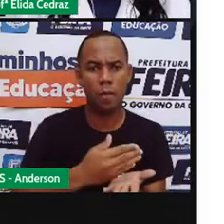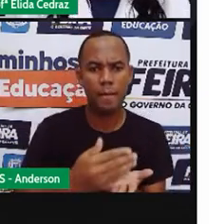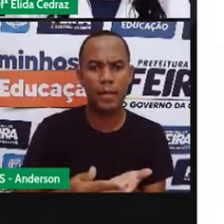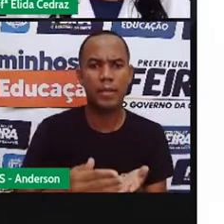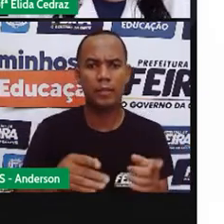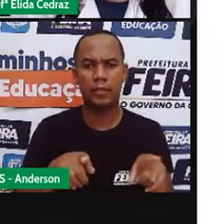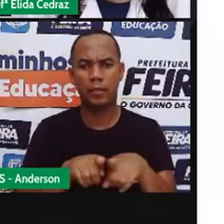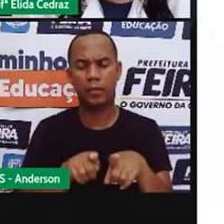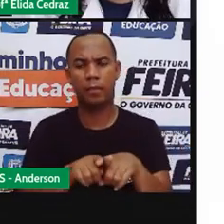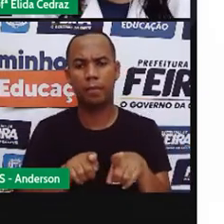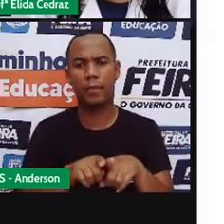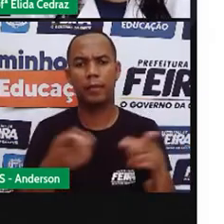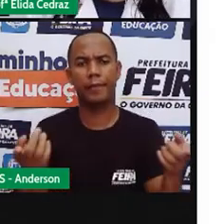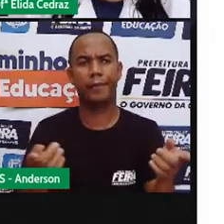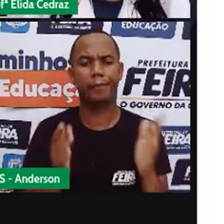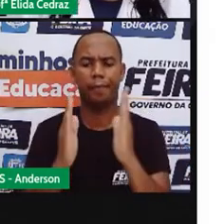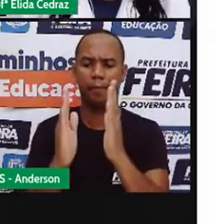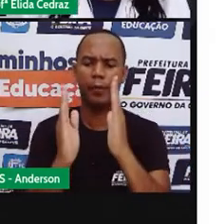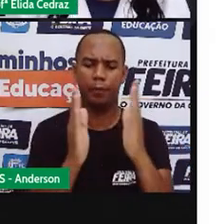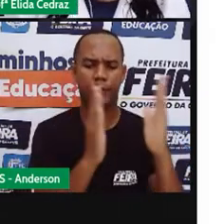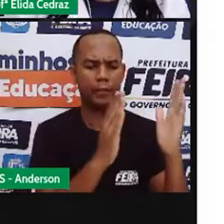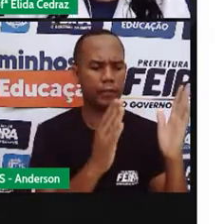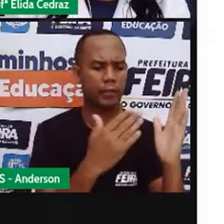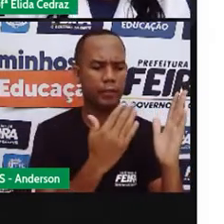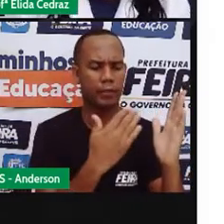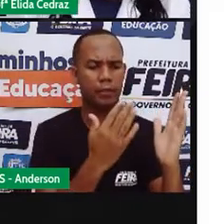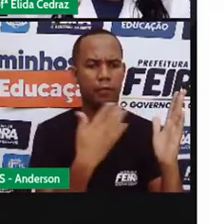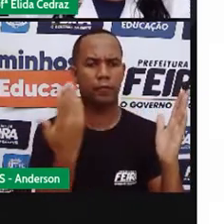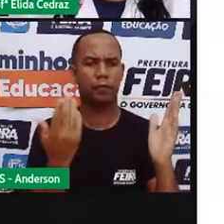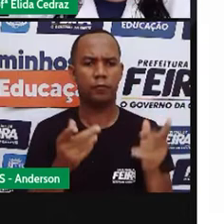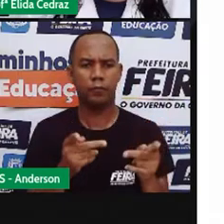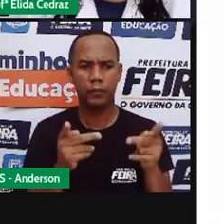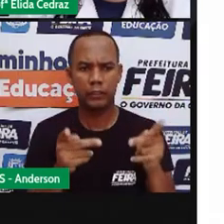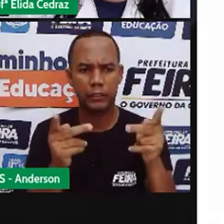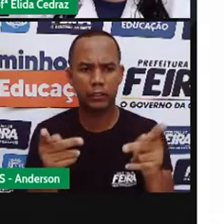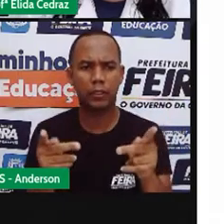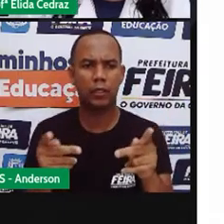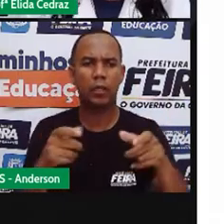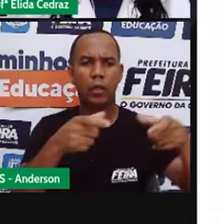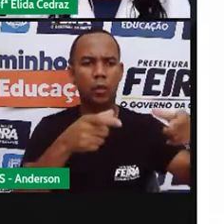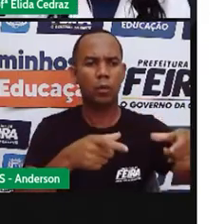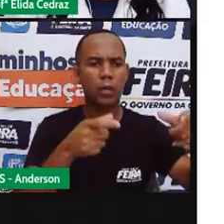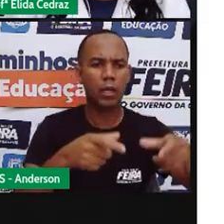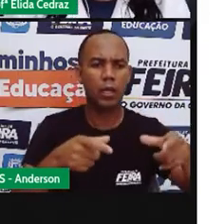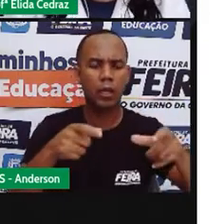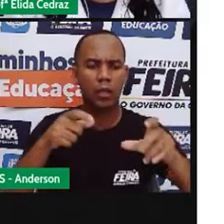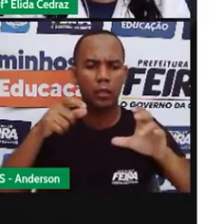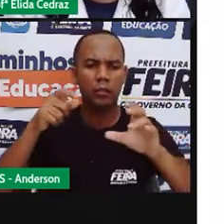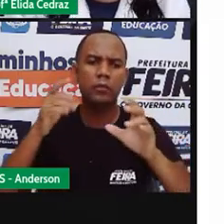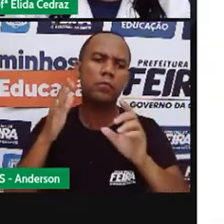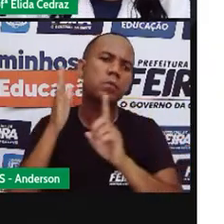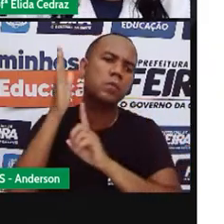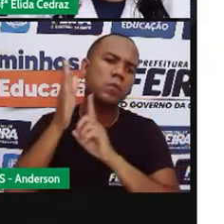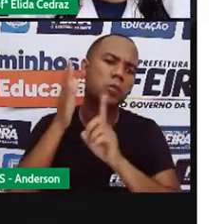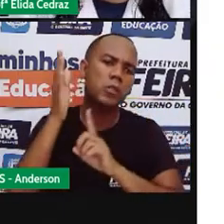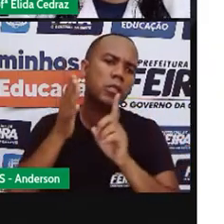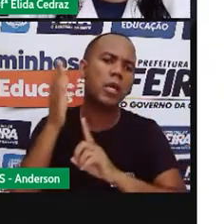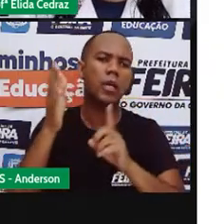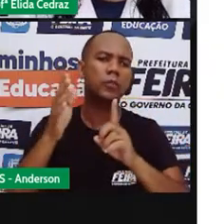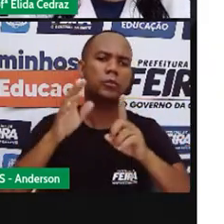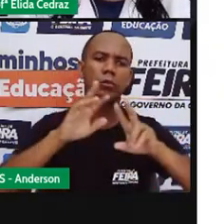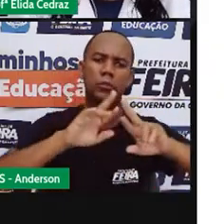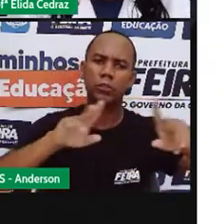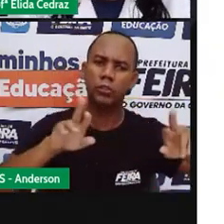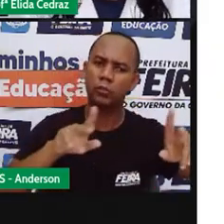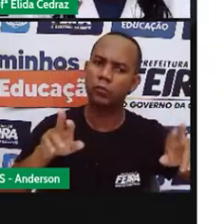Como as bibliotecas, os museus, os observatórios, os teatros. Existem